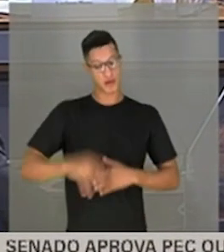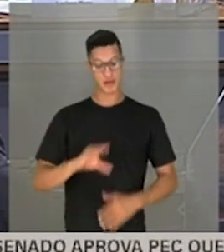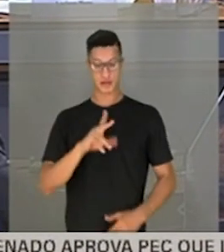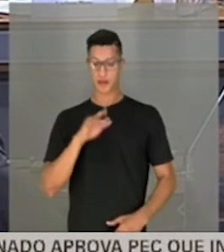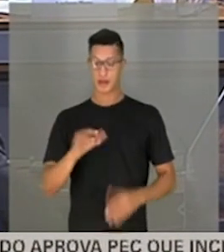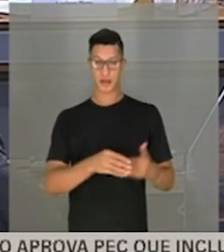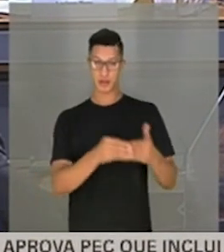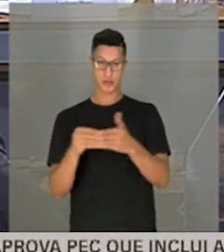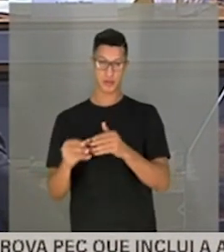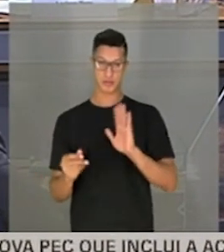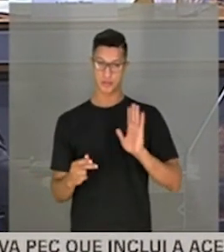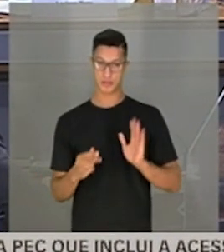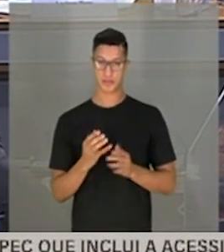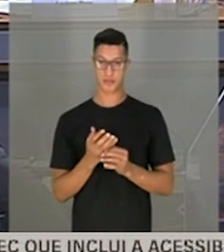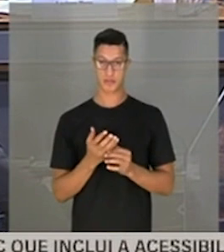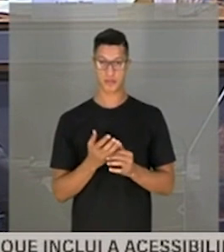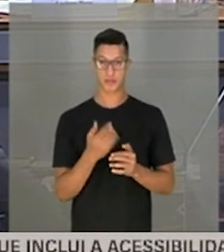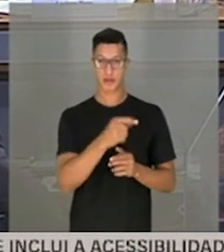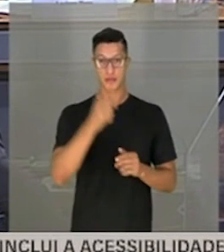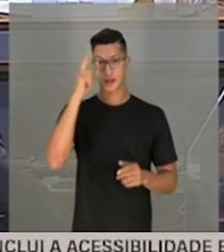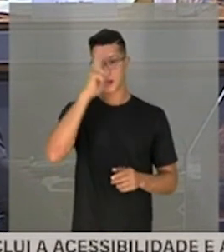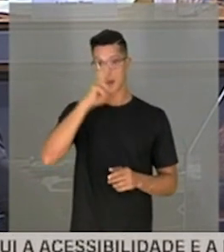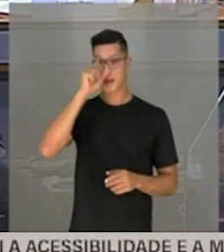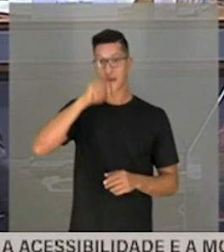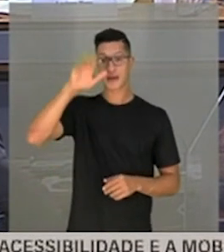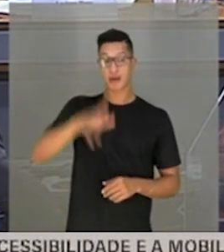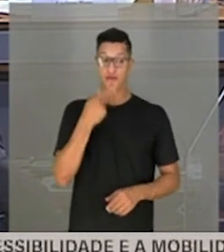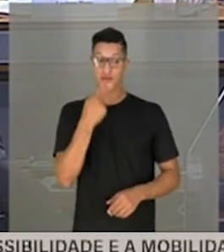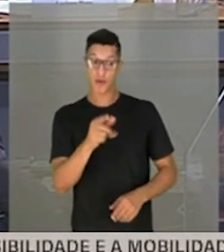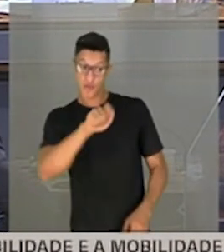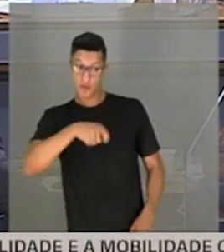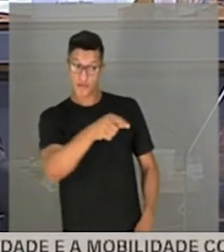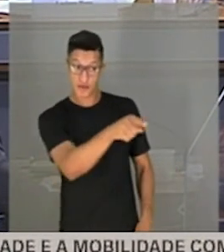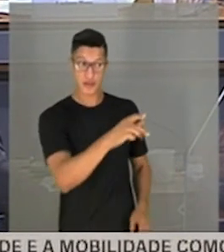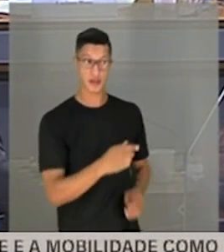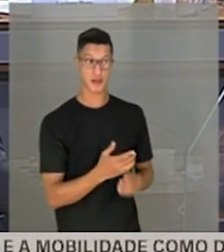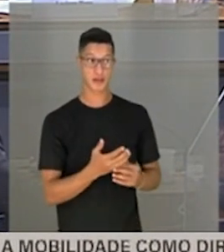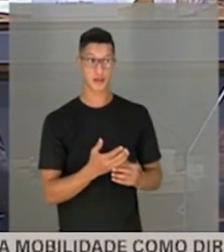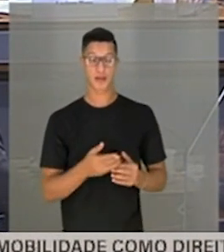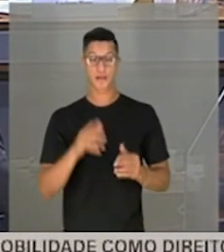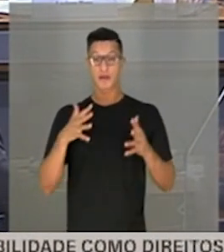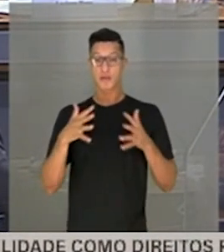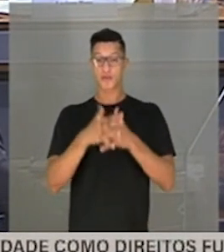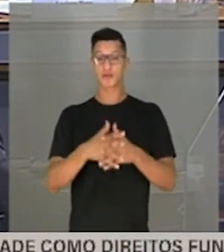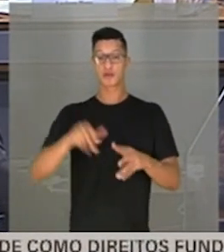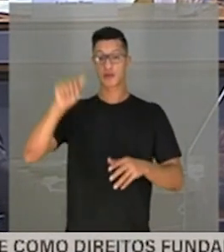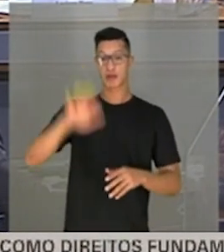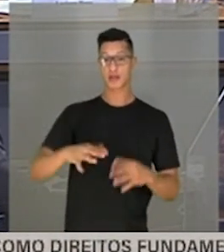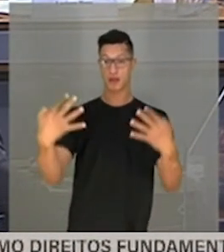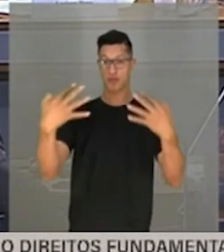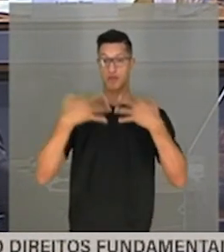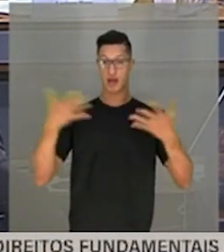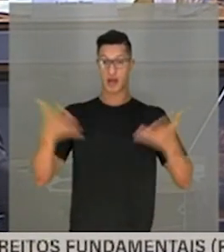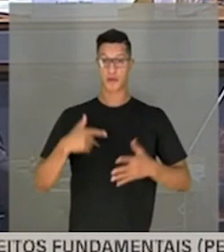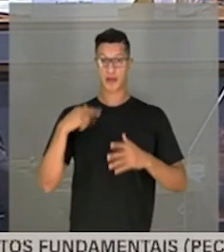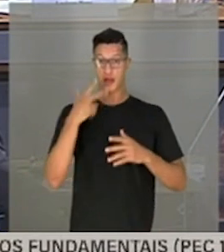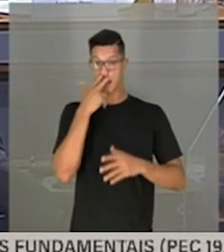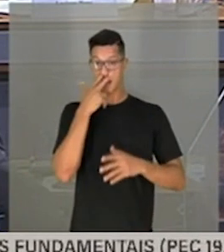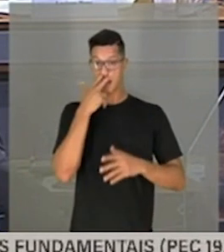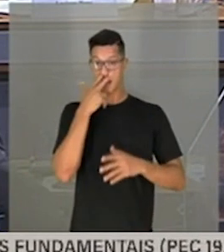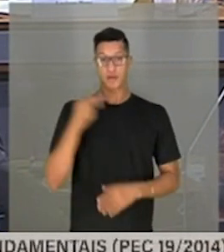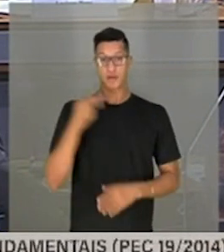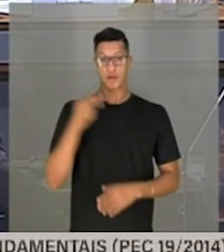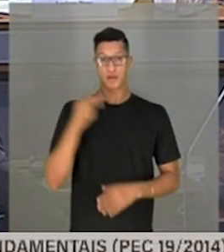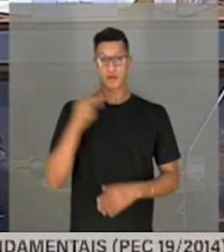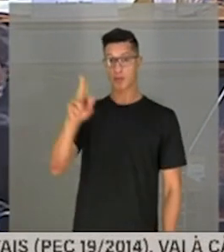trouxe isso aqui. O senhor tem que se lembrar que quem se falou isso foi o senhor. Para não confundir quem está nos vendo agora, achando que nós usamos